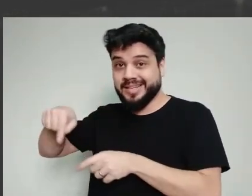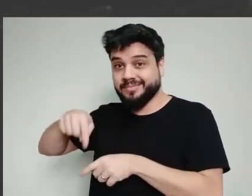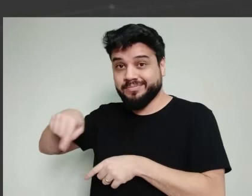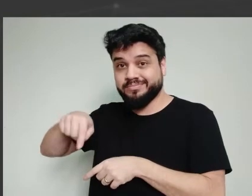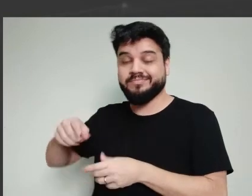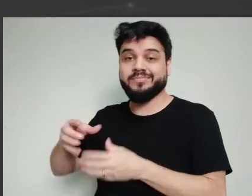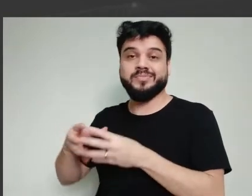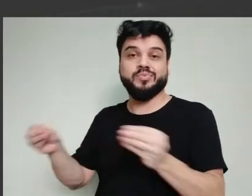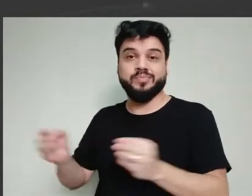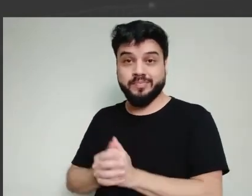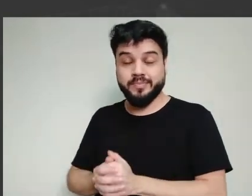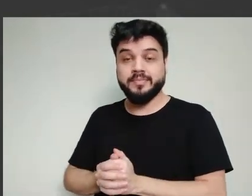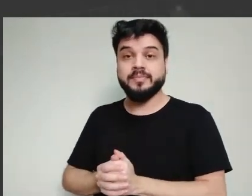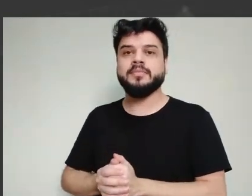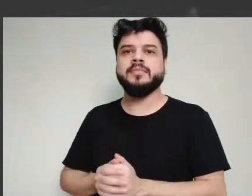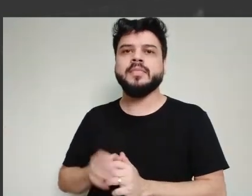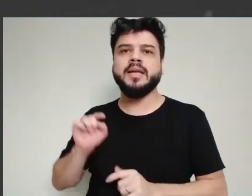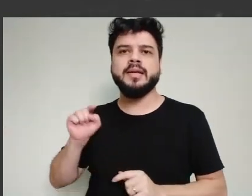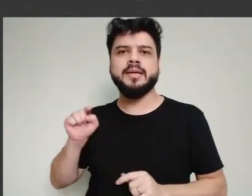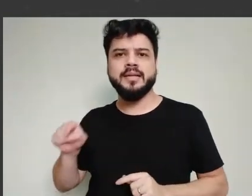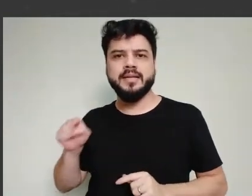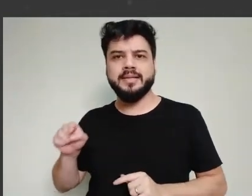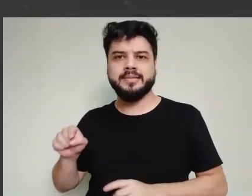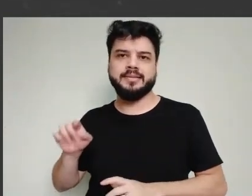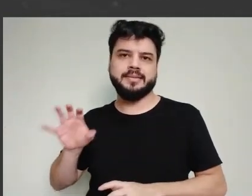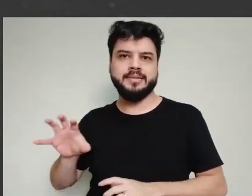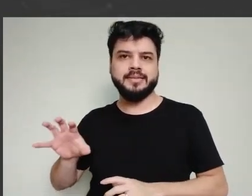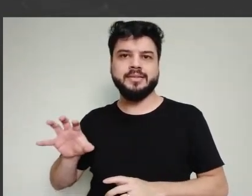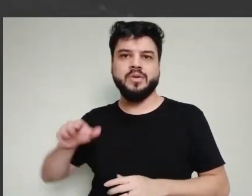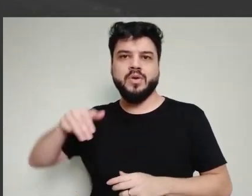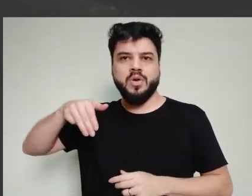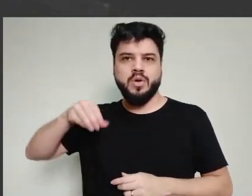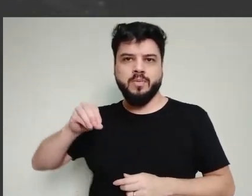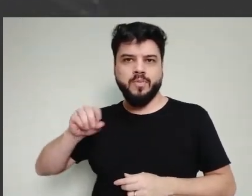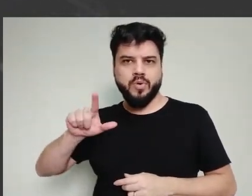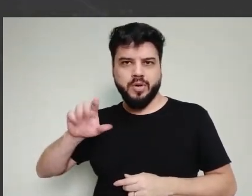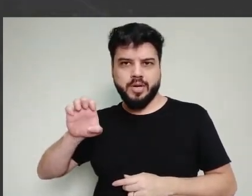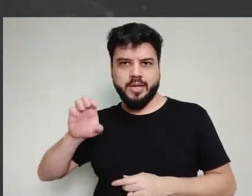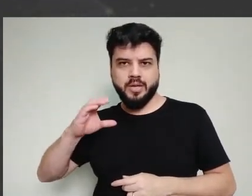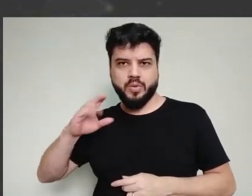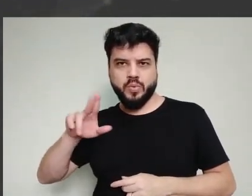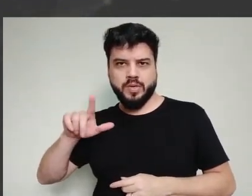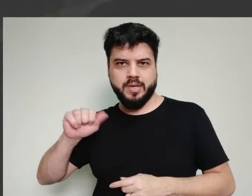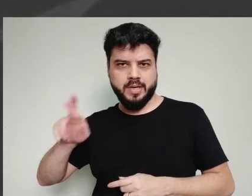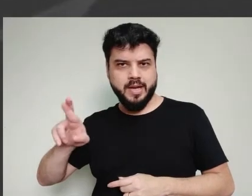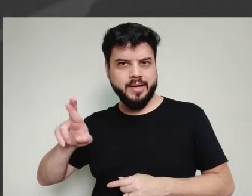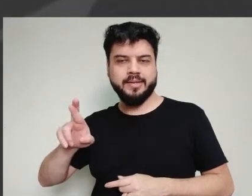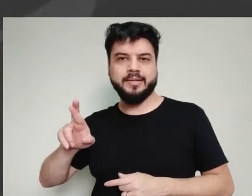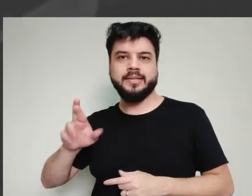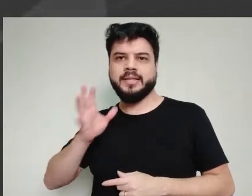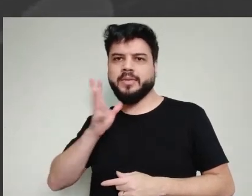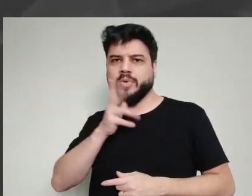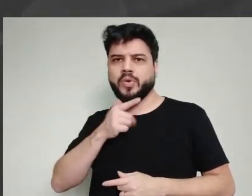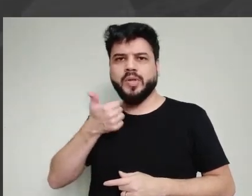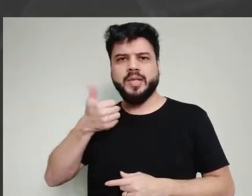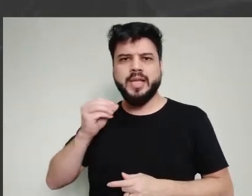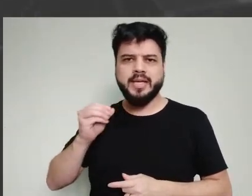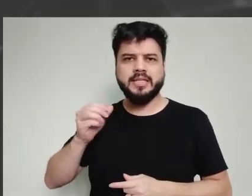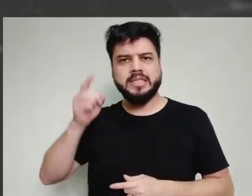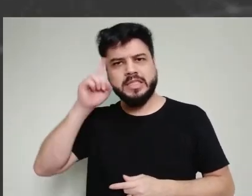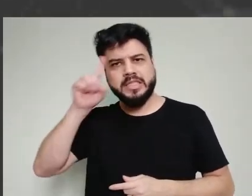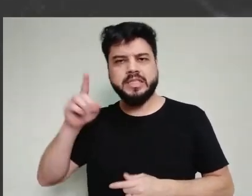frente, já não é mais indicado. Então, o que é indicado? É fazer os testes sorológicos para identificar os anticorpos. Por quê?